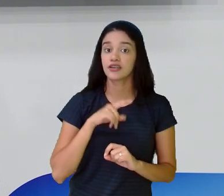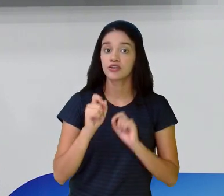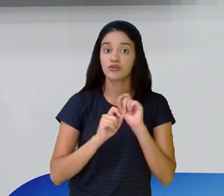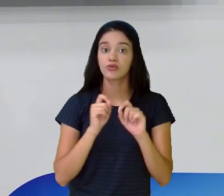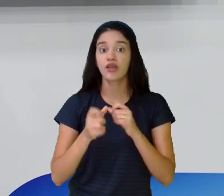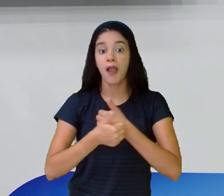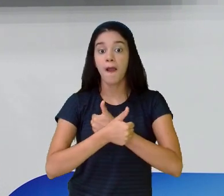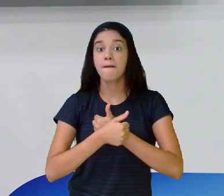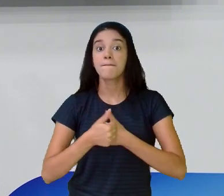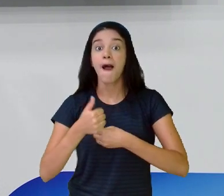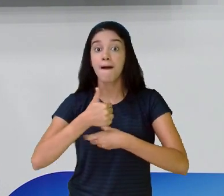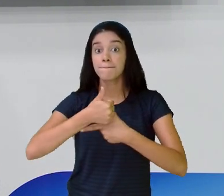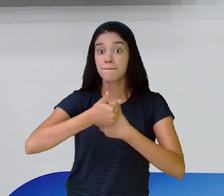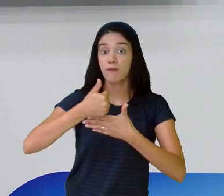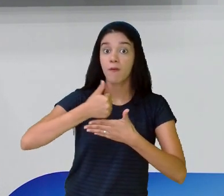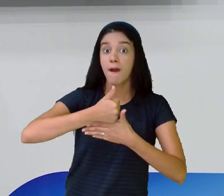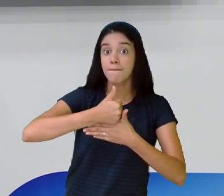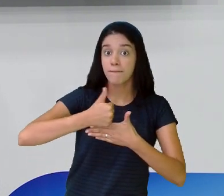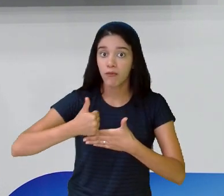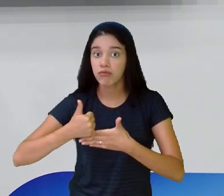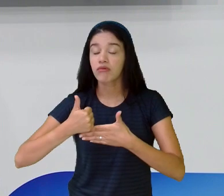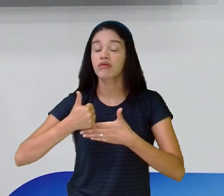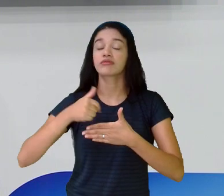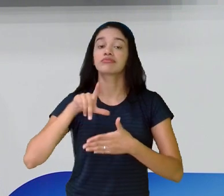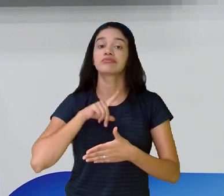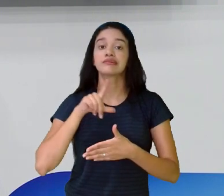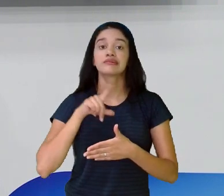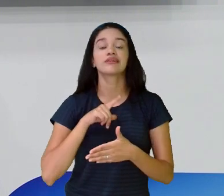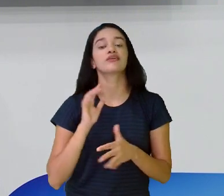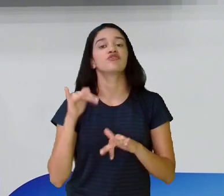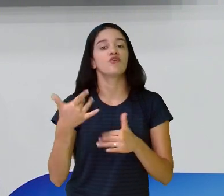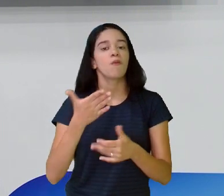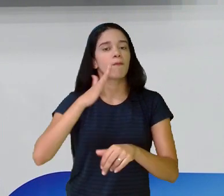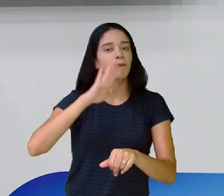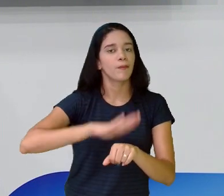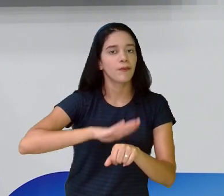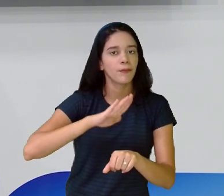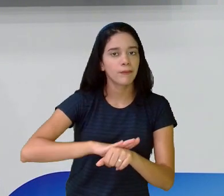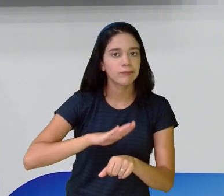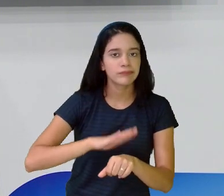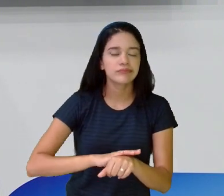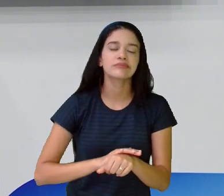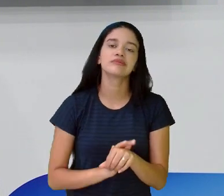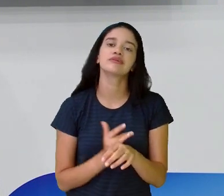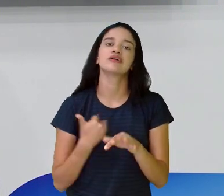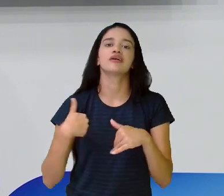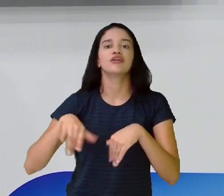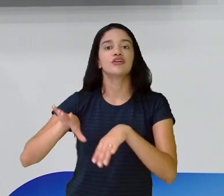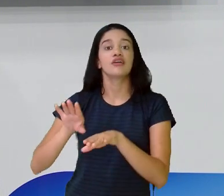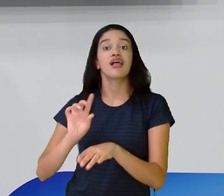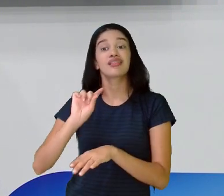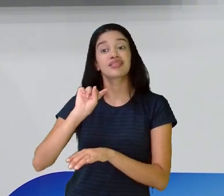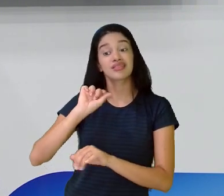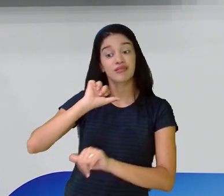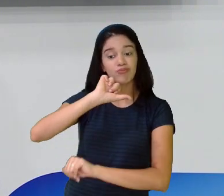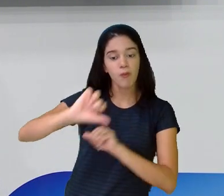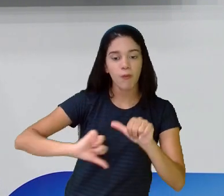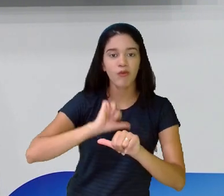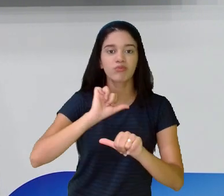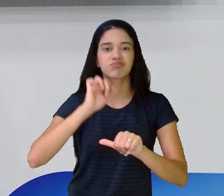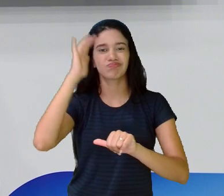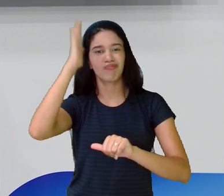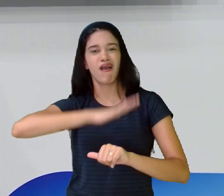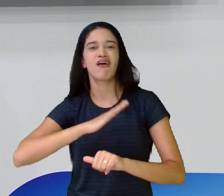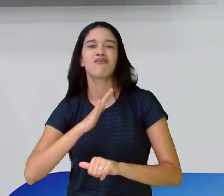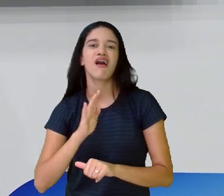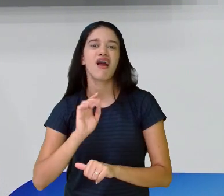não era má. Mas ela levou, foi uma situação que ela passou aqui. Levou ela até aquele momento. E depois, né? Passa